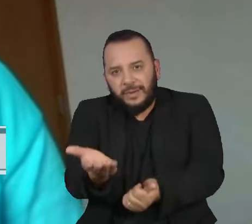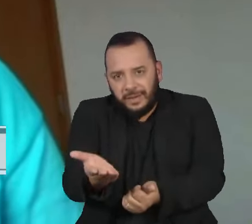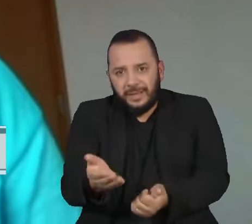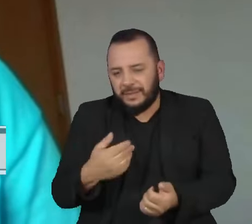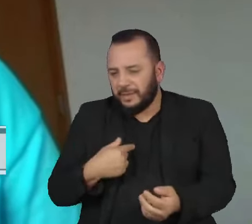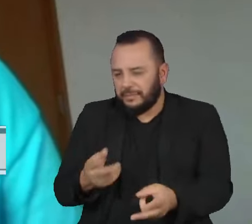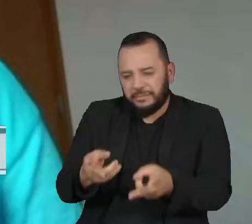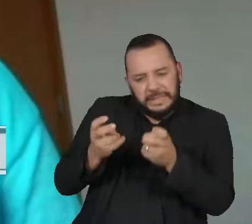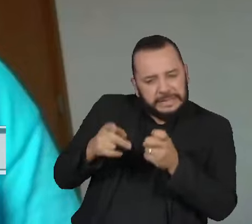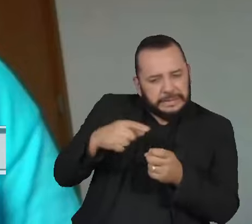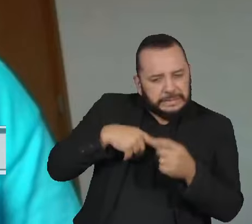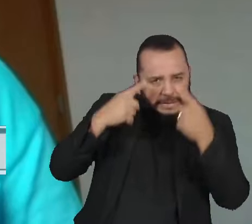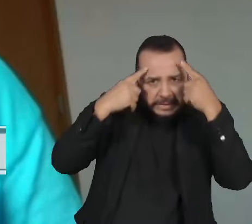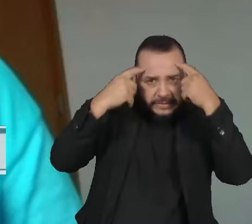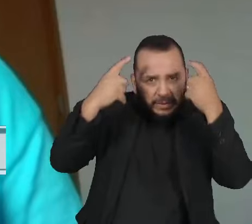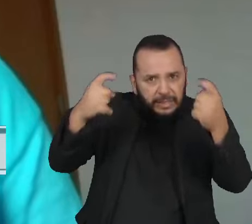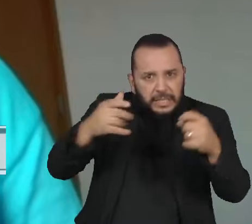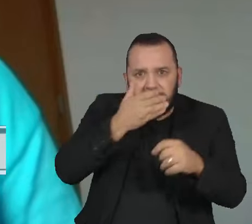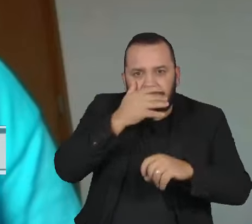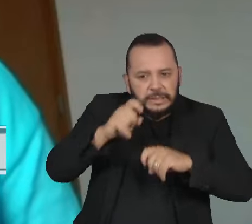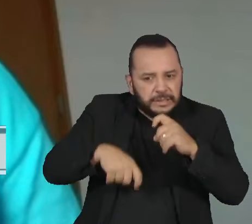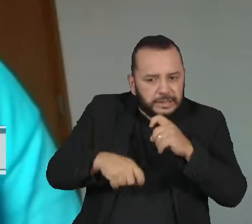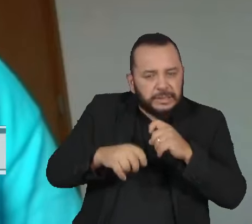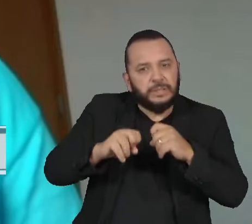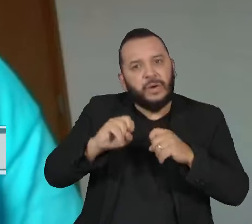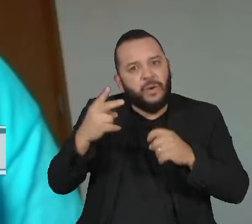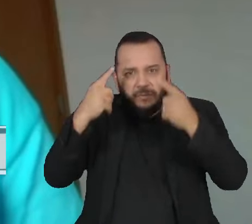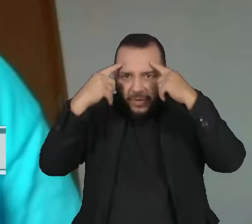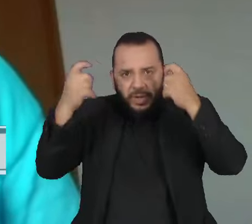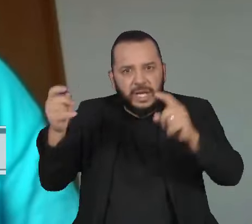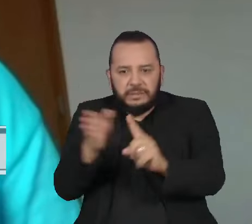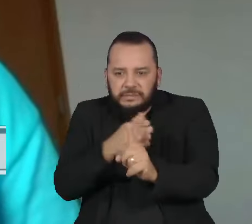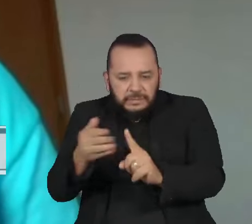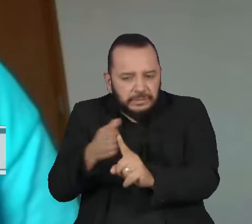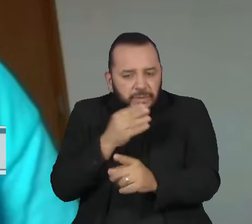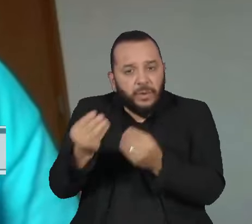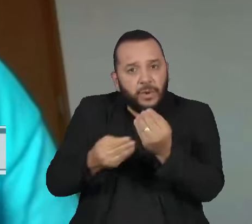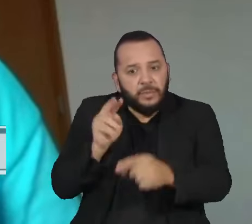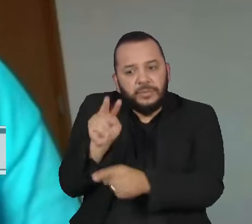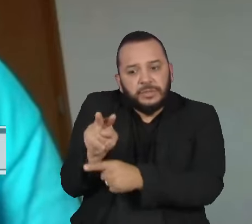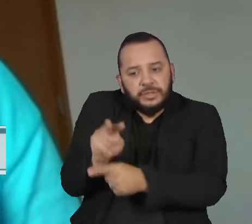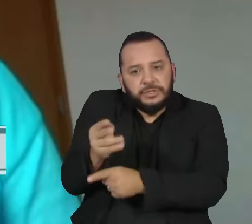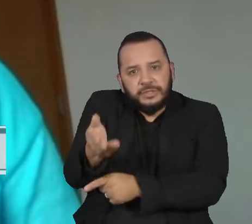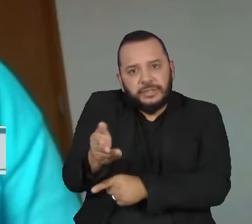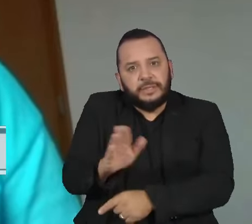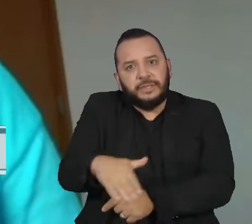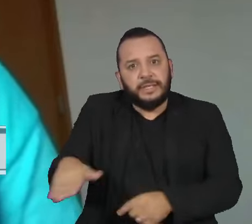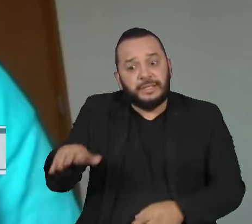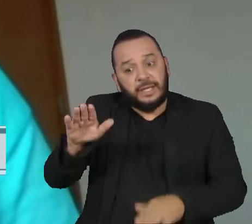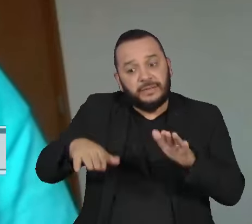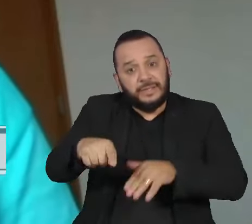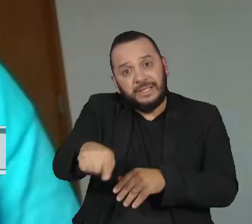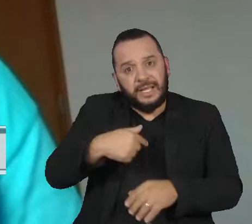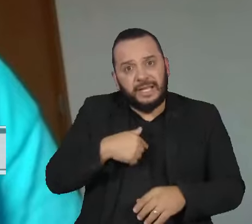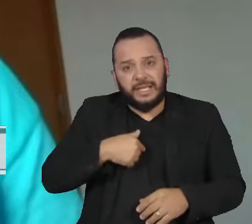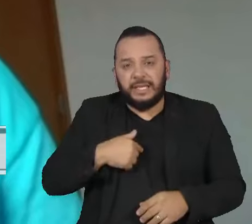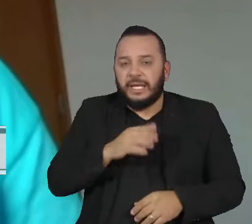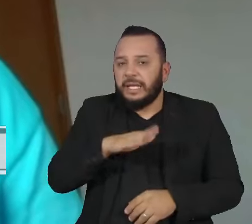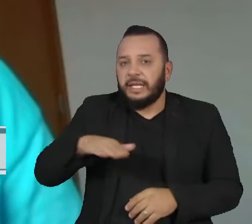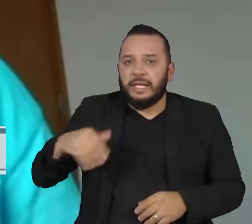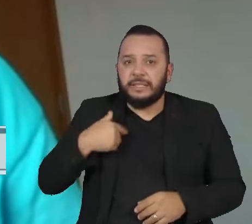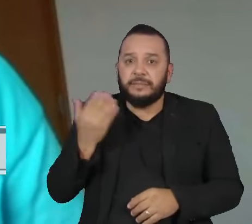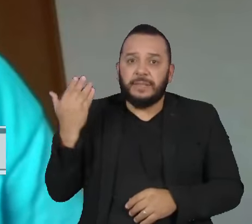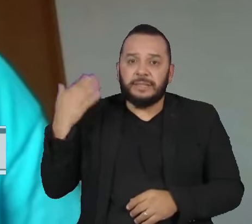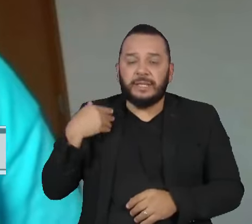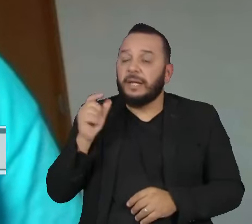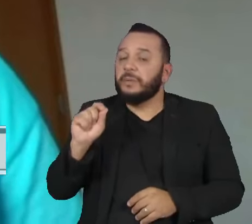de violência, que ele faça a escolha por proteger essa criança, né? Que sinais são esses? Às vezes mudança de comportamento na escola, criança que era